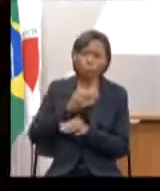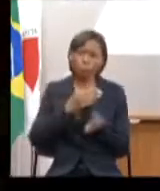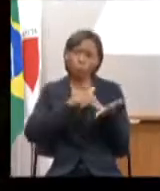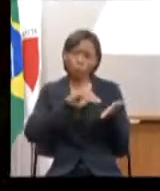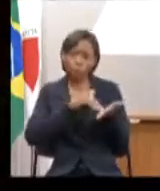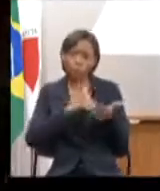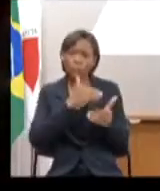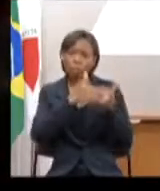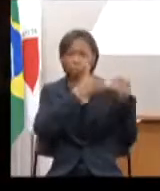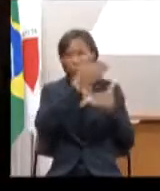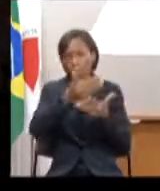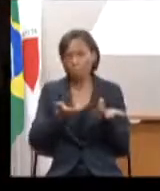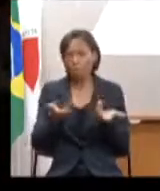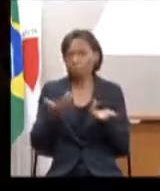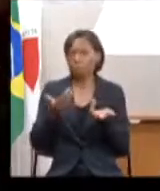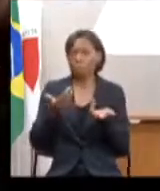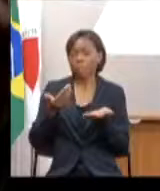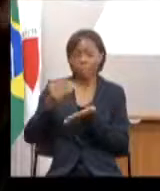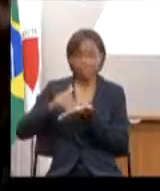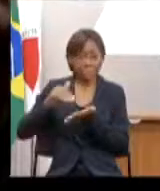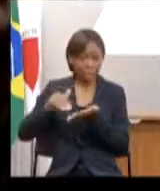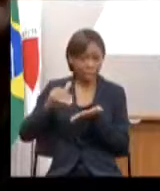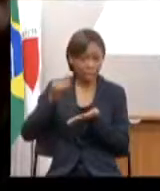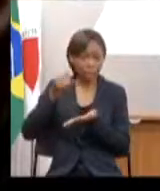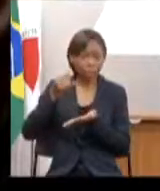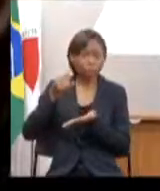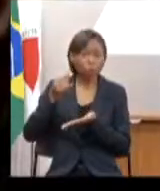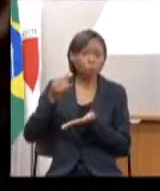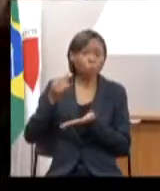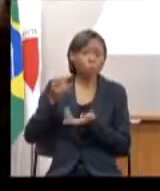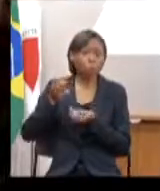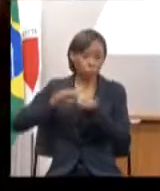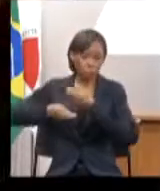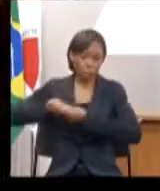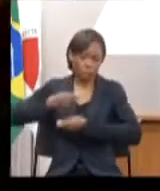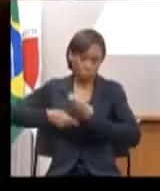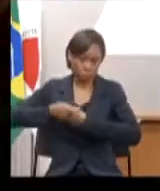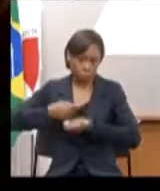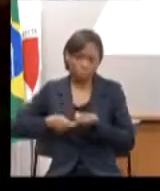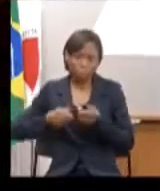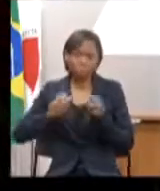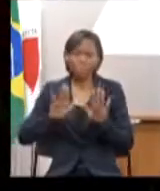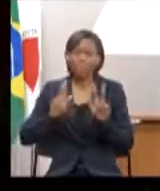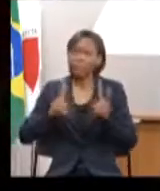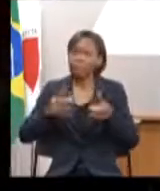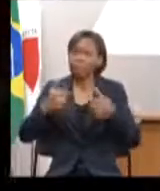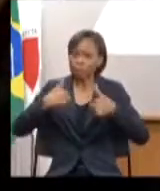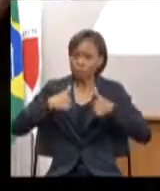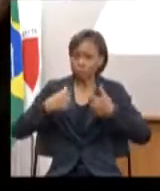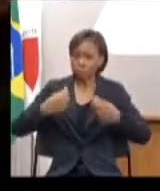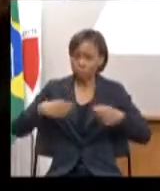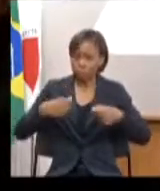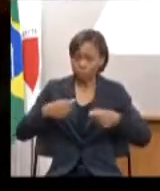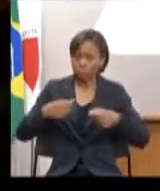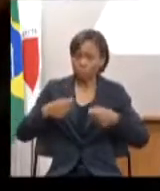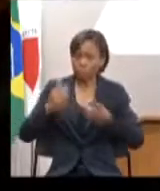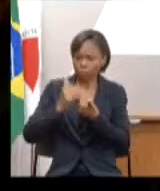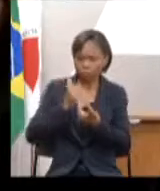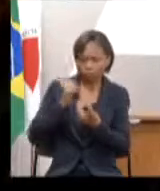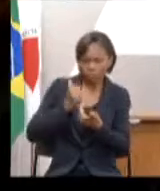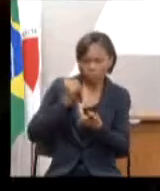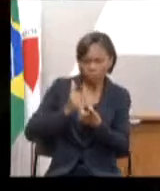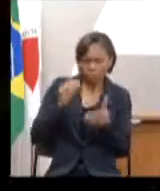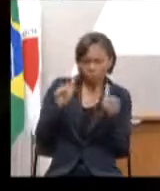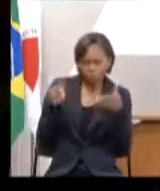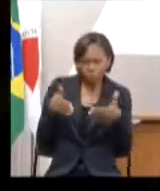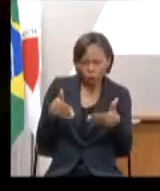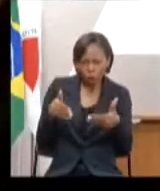fazenda, todas as vezes que eu precisei de informações mais específicas, nunca me foi negado, nunca. Eu tenho